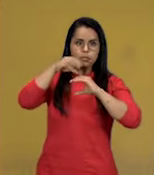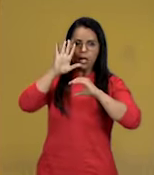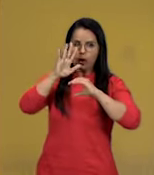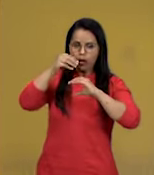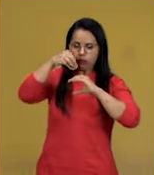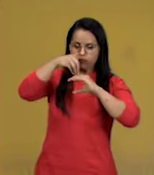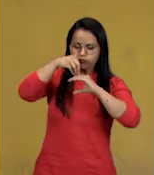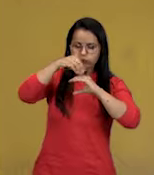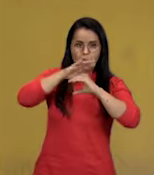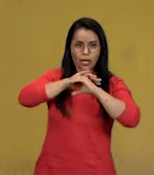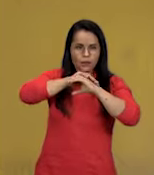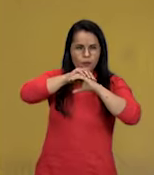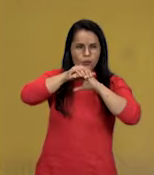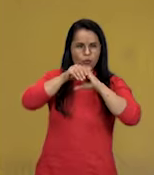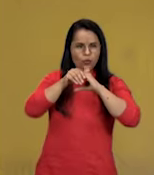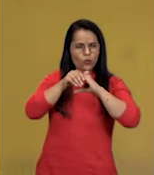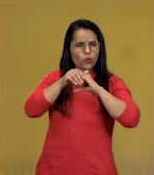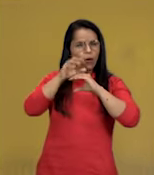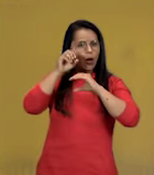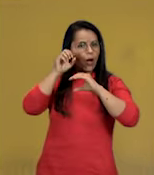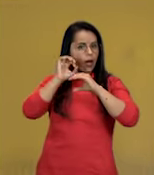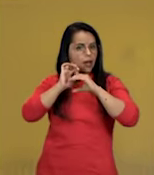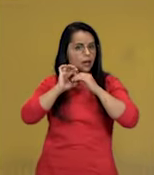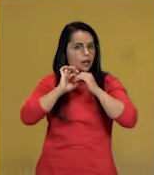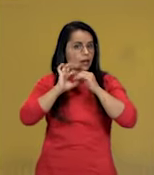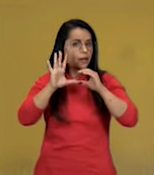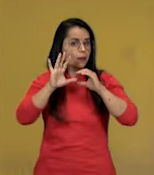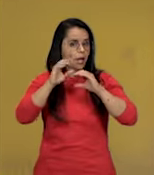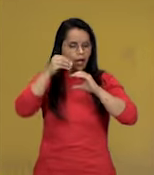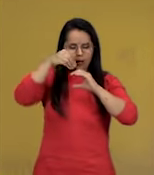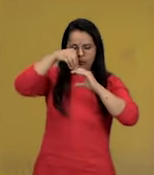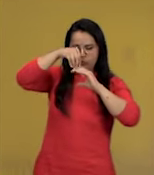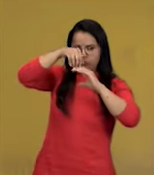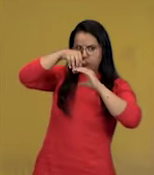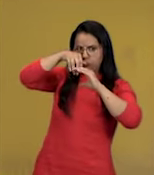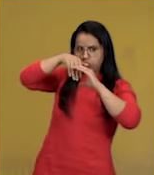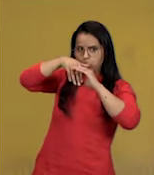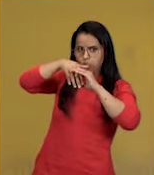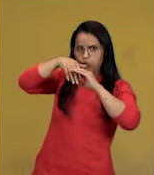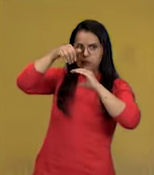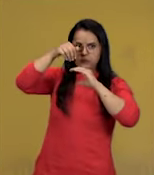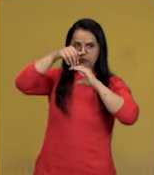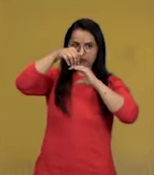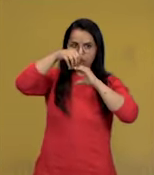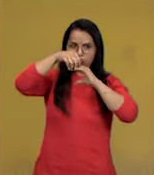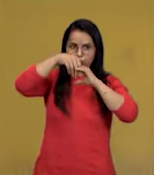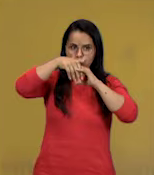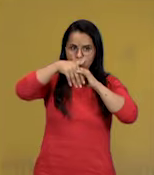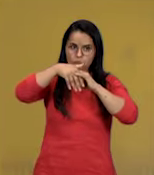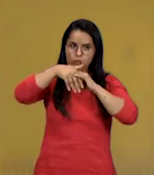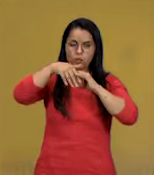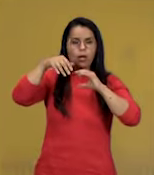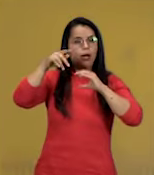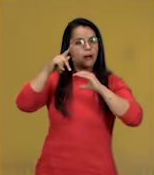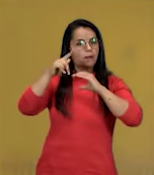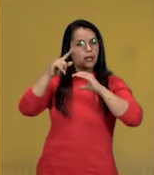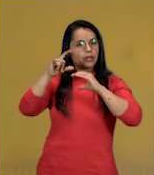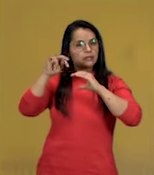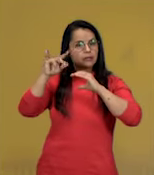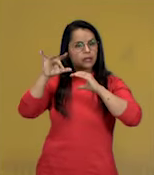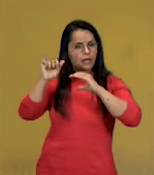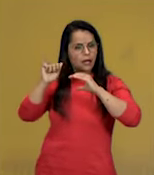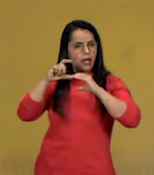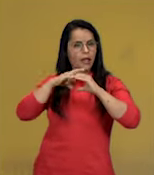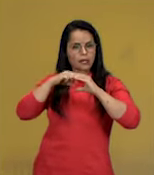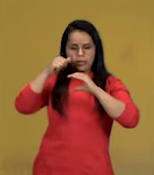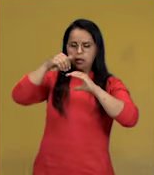Ela vai permitir a passagem de algumas delas. Por isso que a gente fala que a membrana plasmática, ela tem